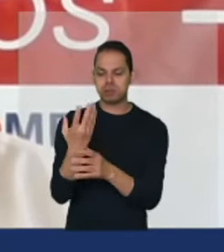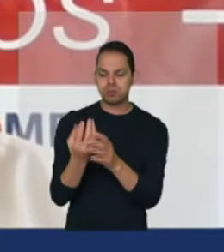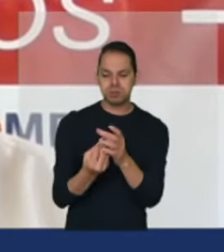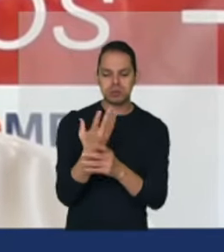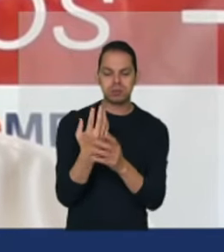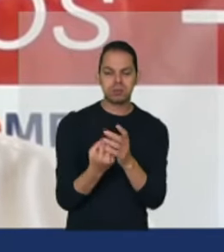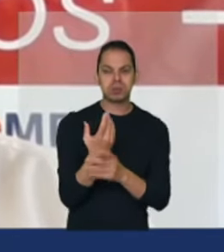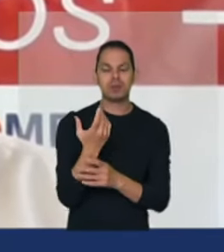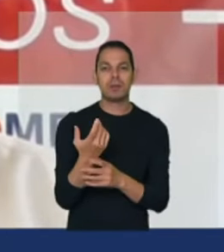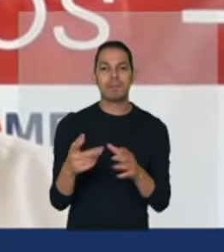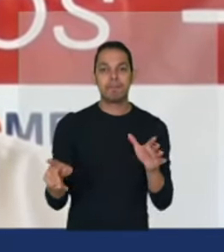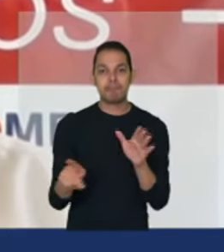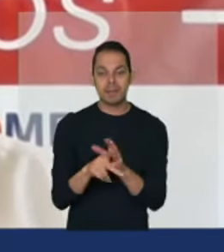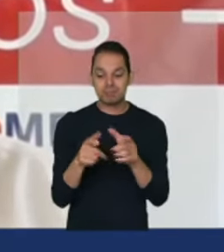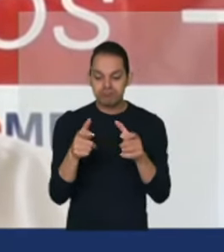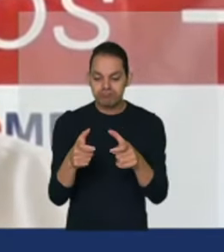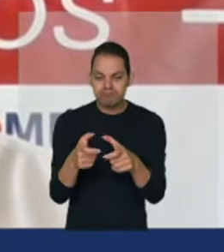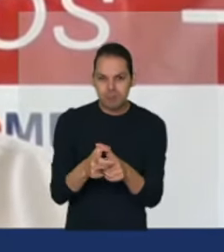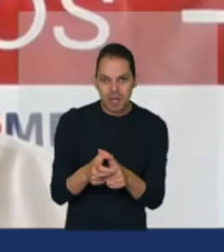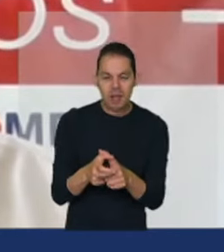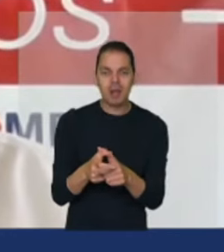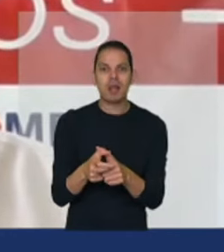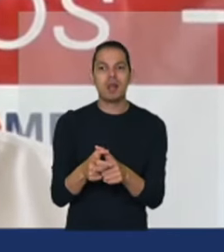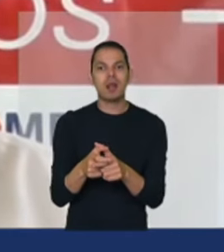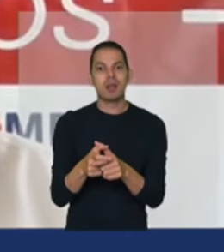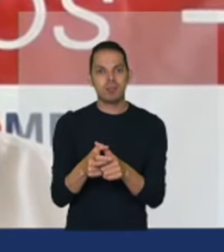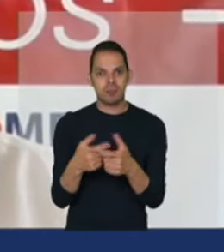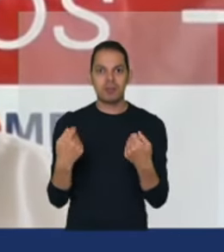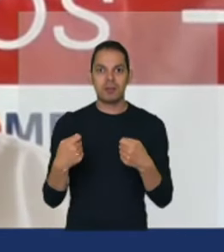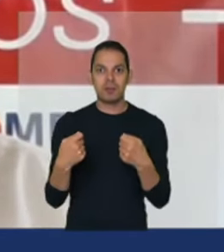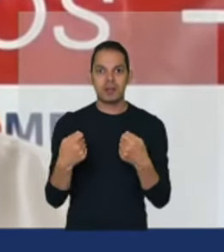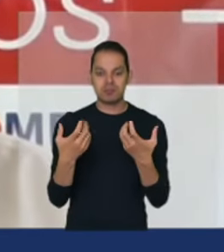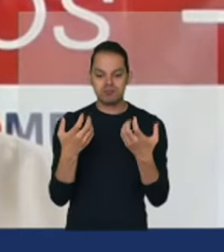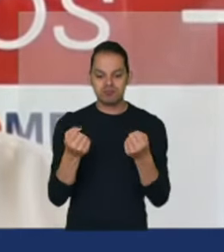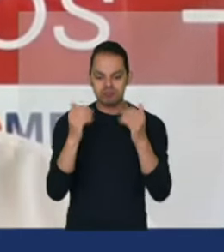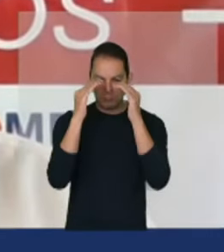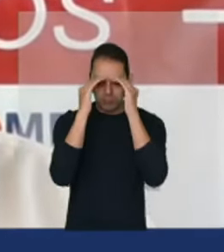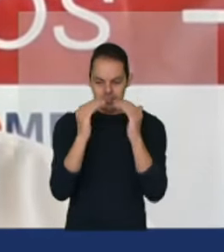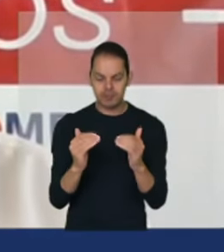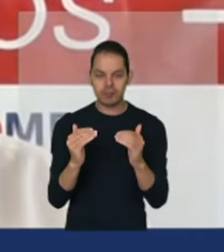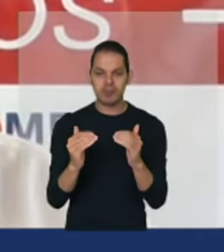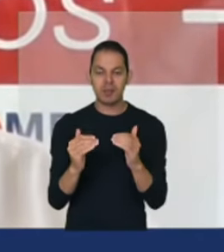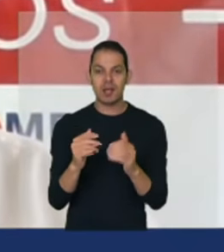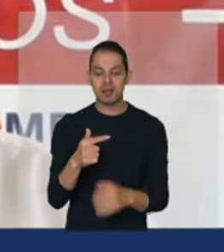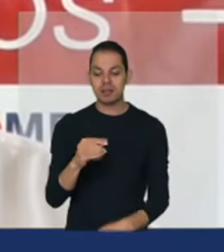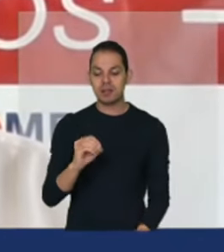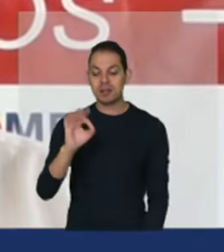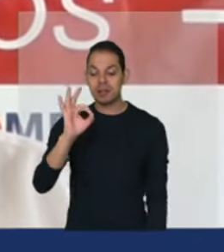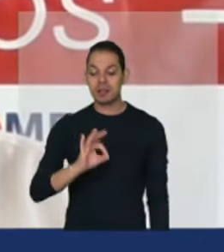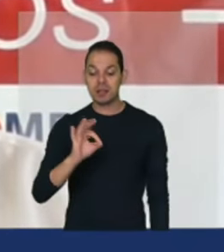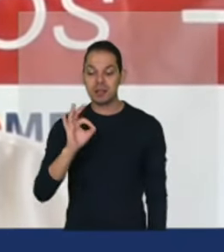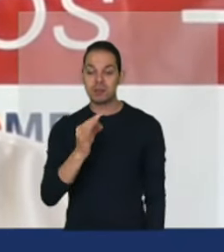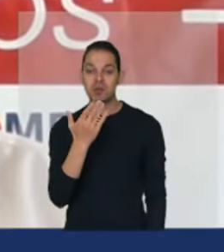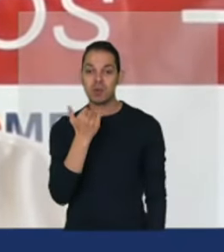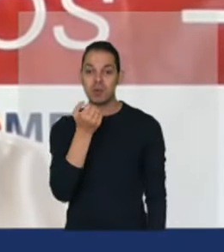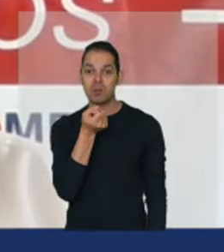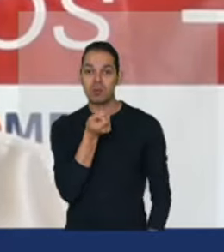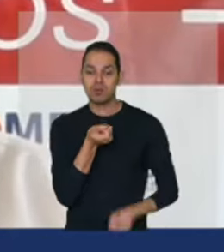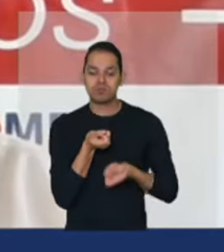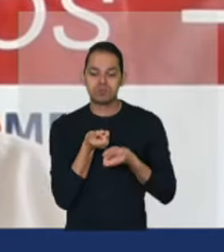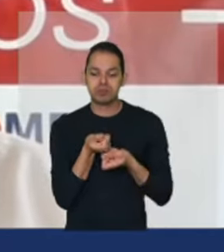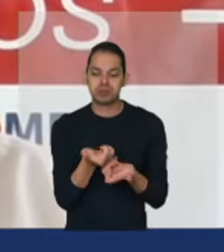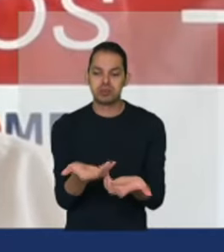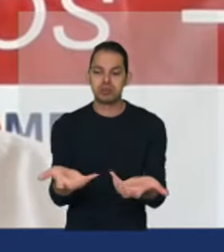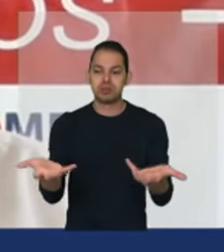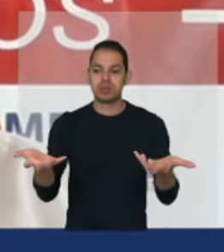pequena propriedade e precisam ser reconhecidos 70% da mesa brasileira o